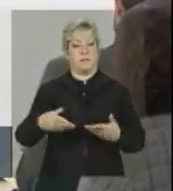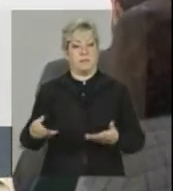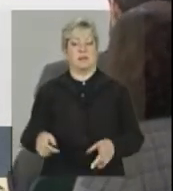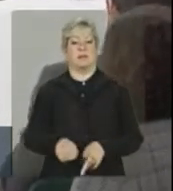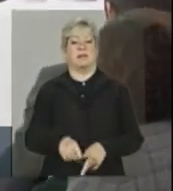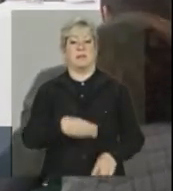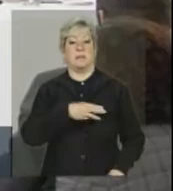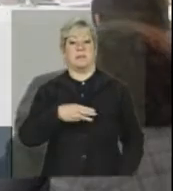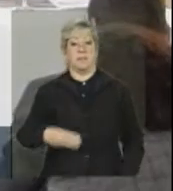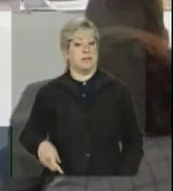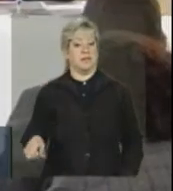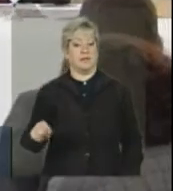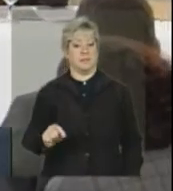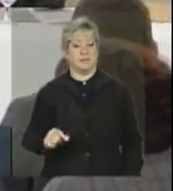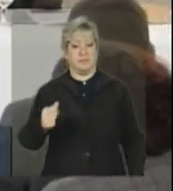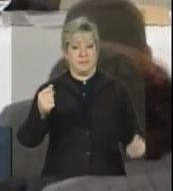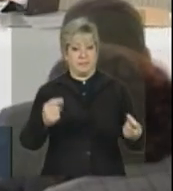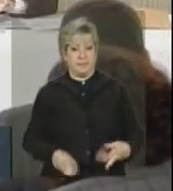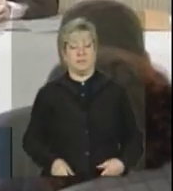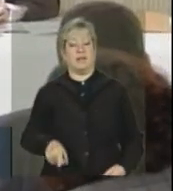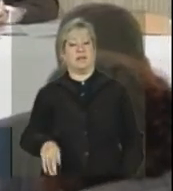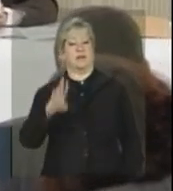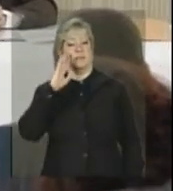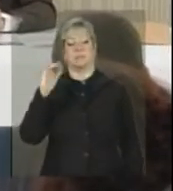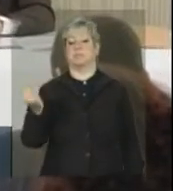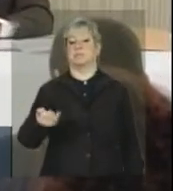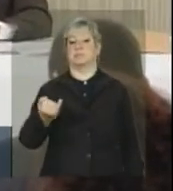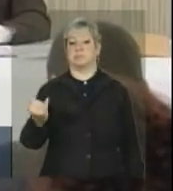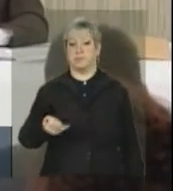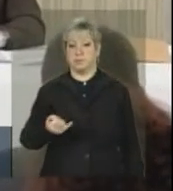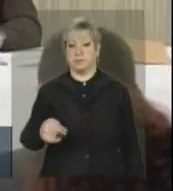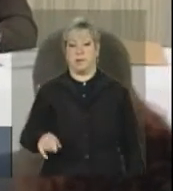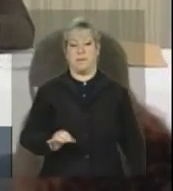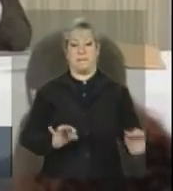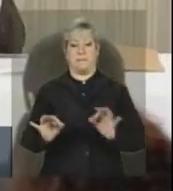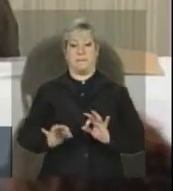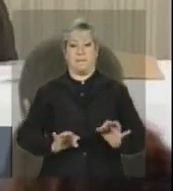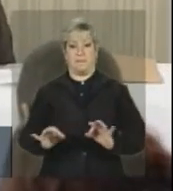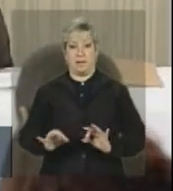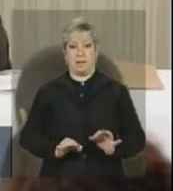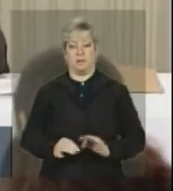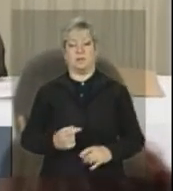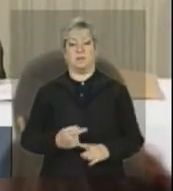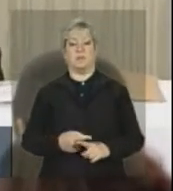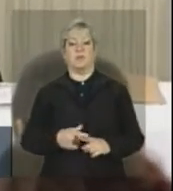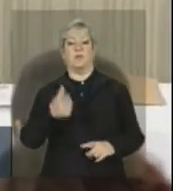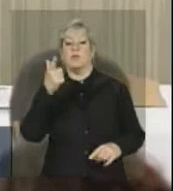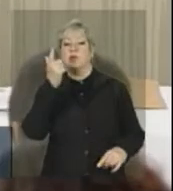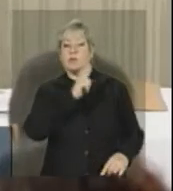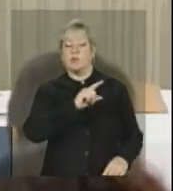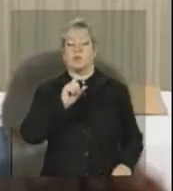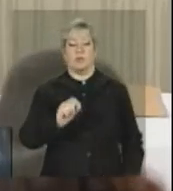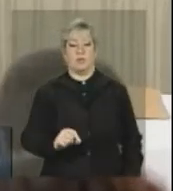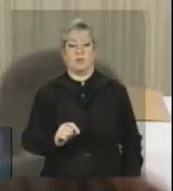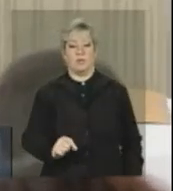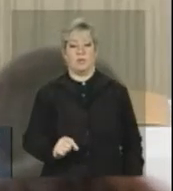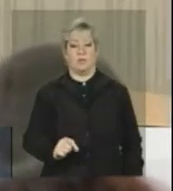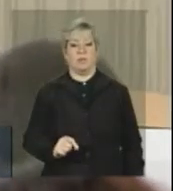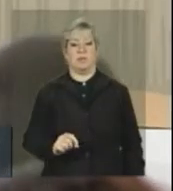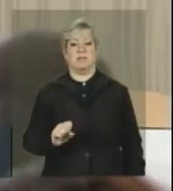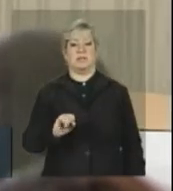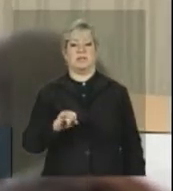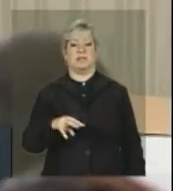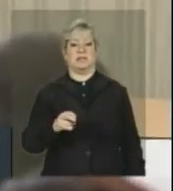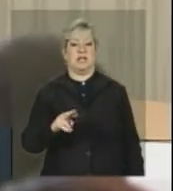pela ministra, é um elemento chave no sucesso do plano, que foi, de um lado, a sinergia entre as várias áreas do